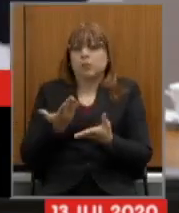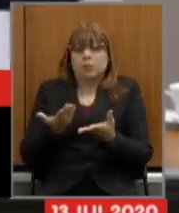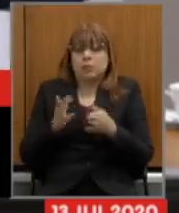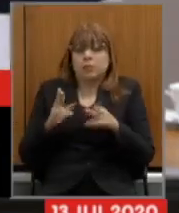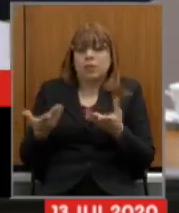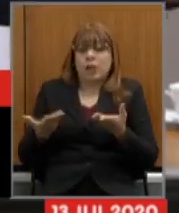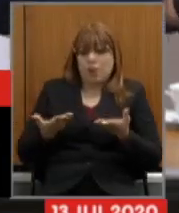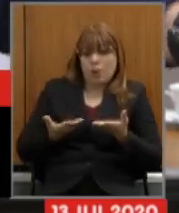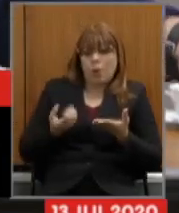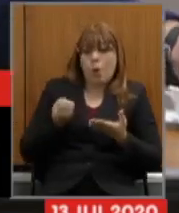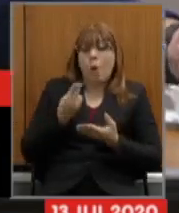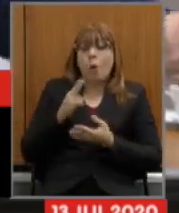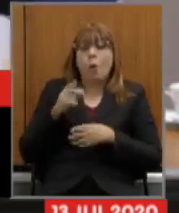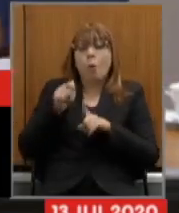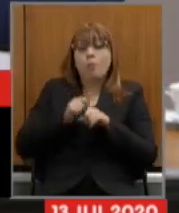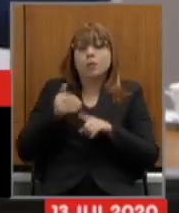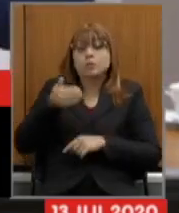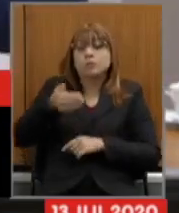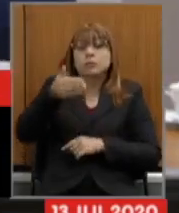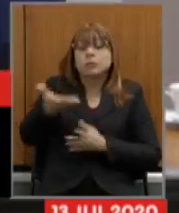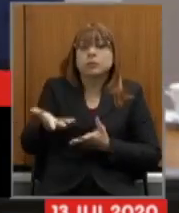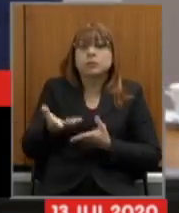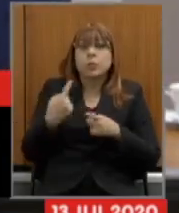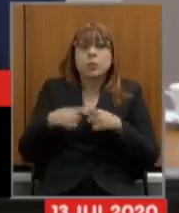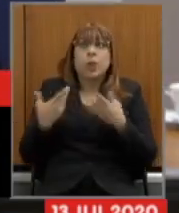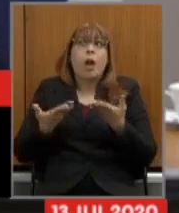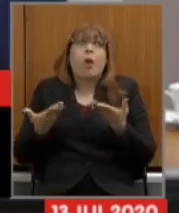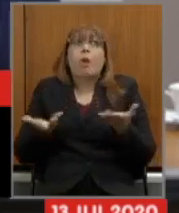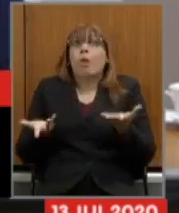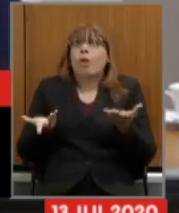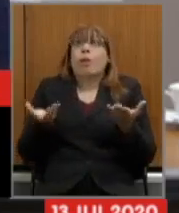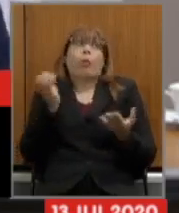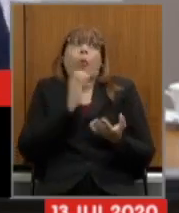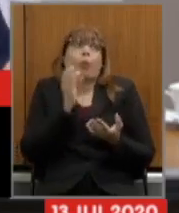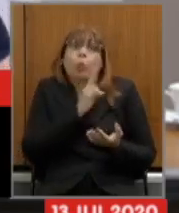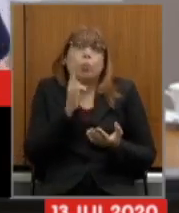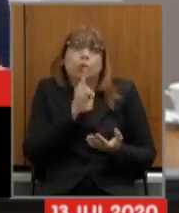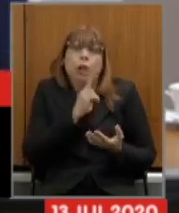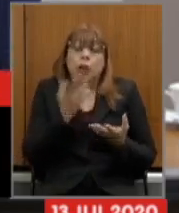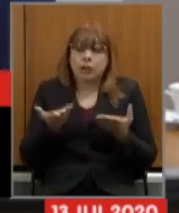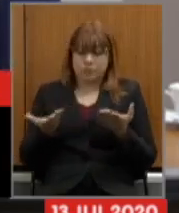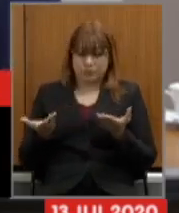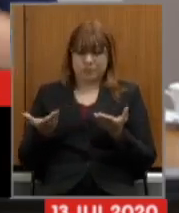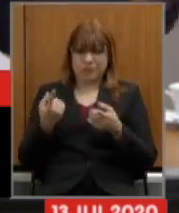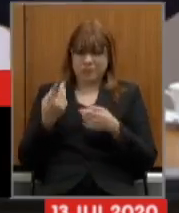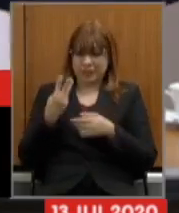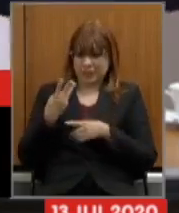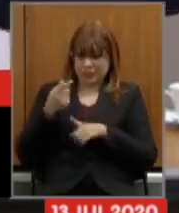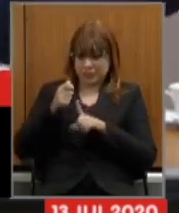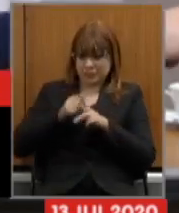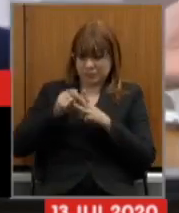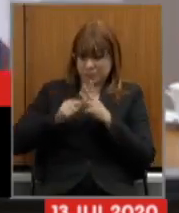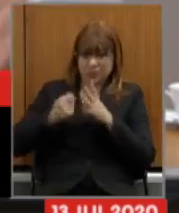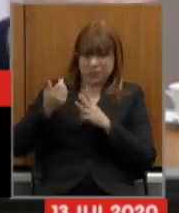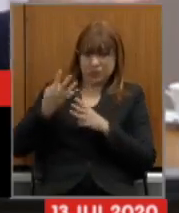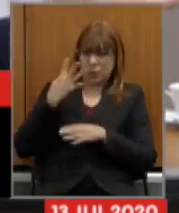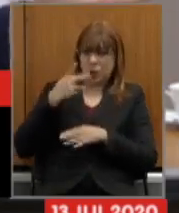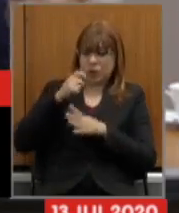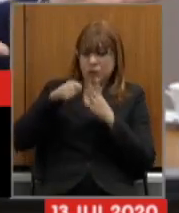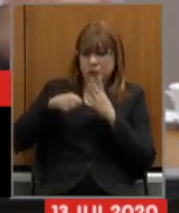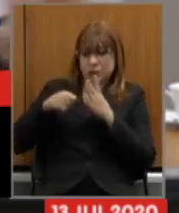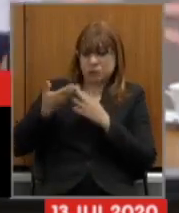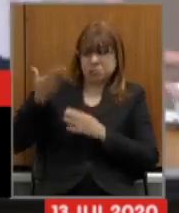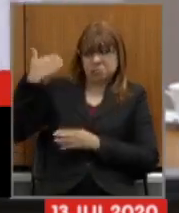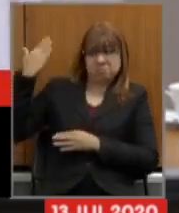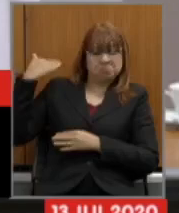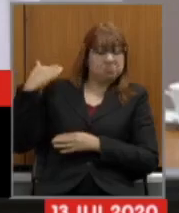ou ela ser daqui a alguns meses porque de repente ela se tornou necessária sendo que há três meses atrás quatro meses atrás ela não era